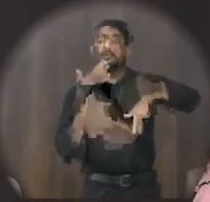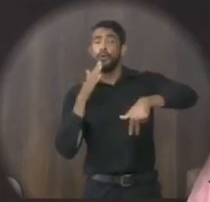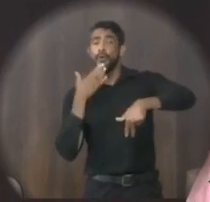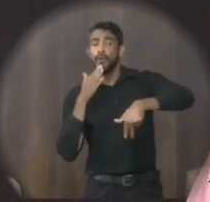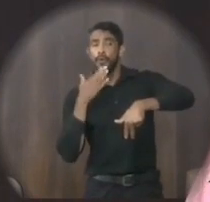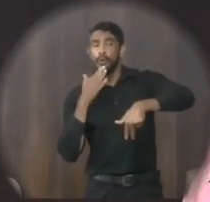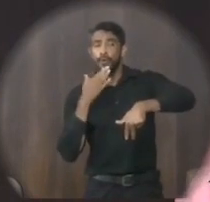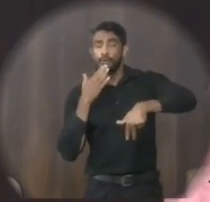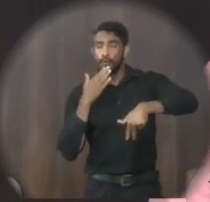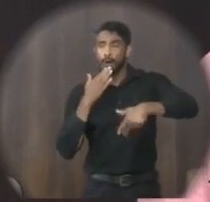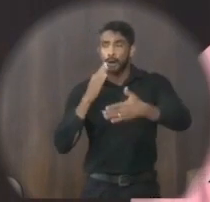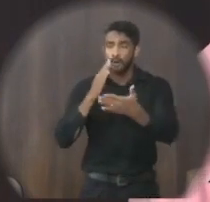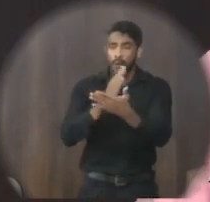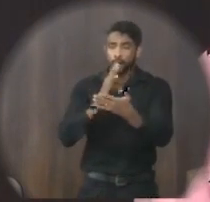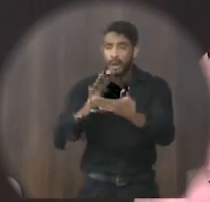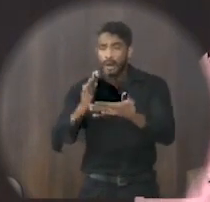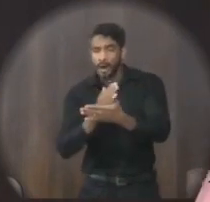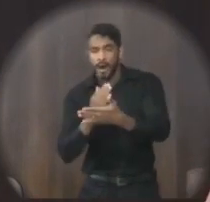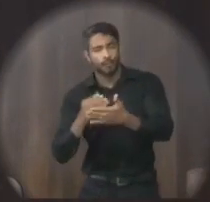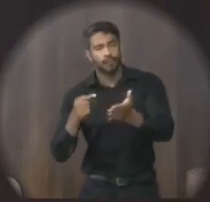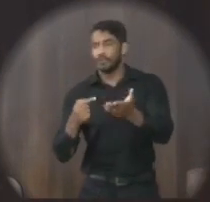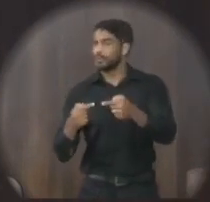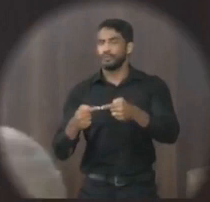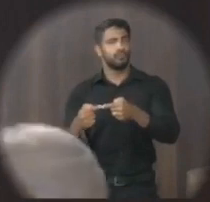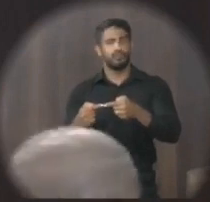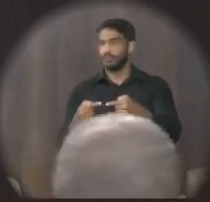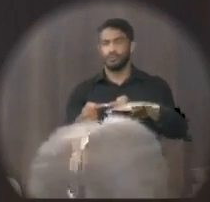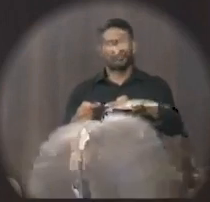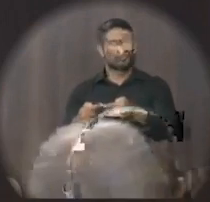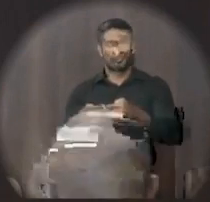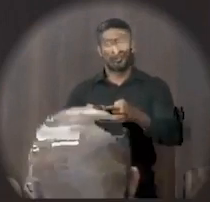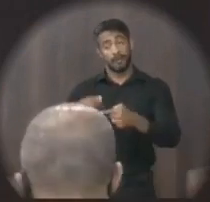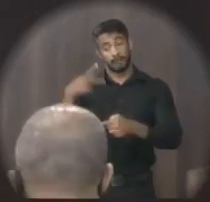alguns não concordaram, é de direito.